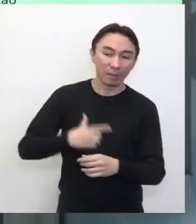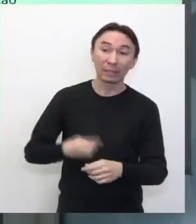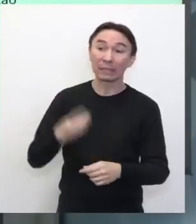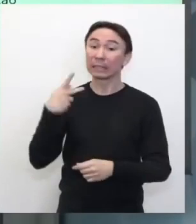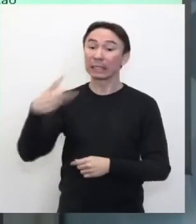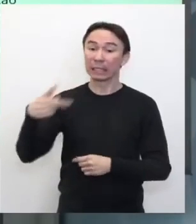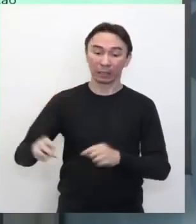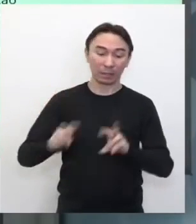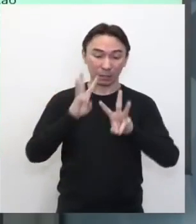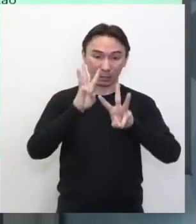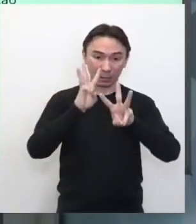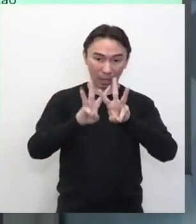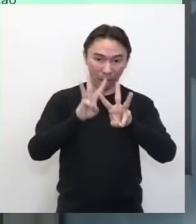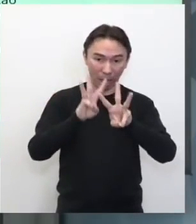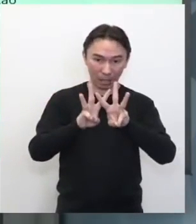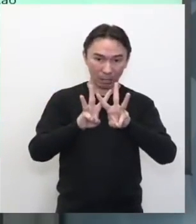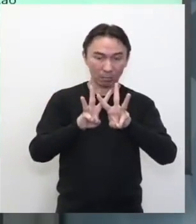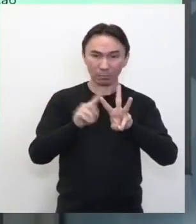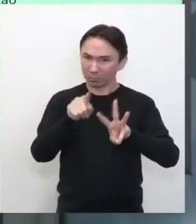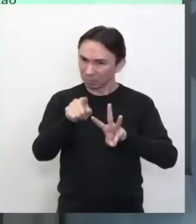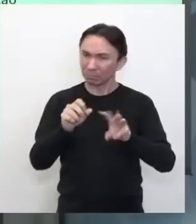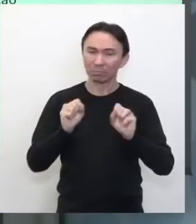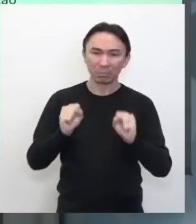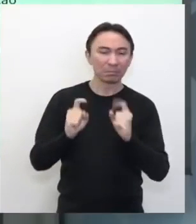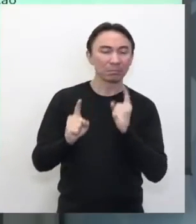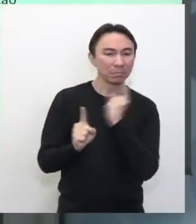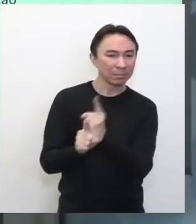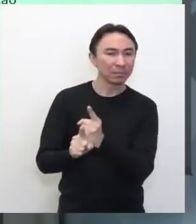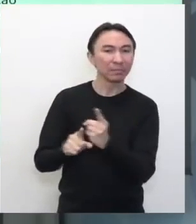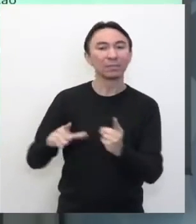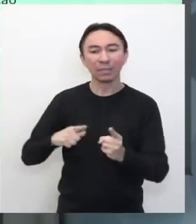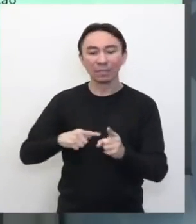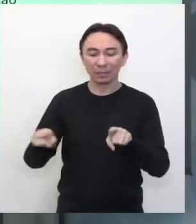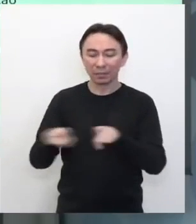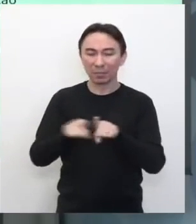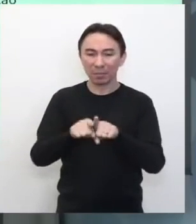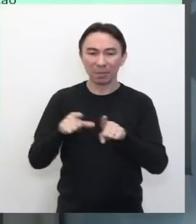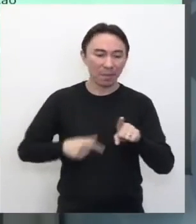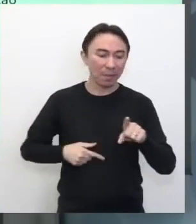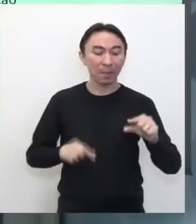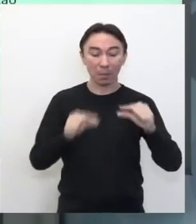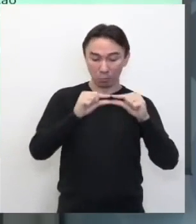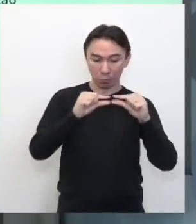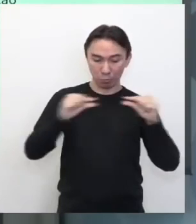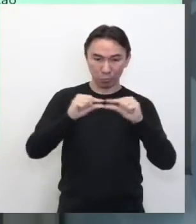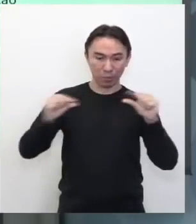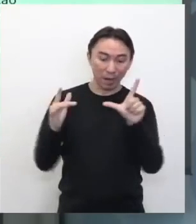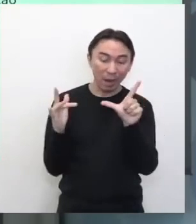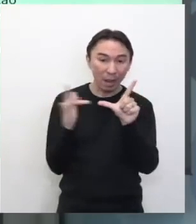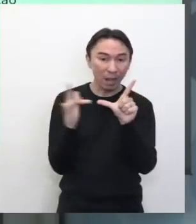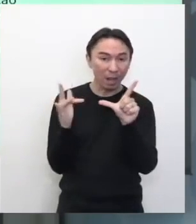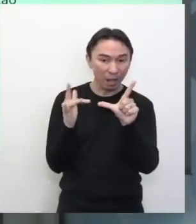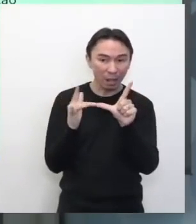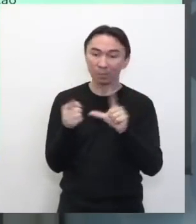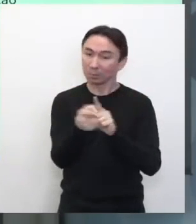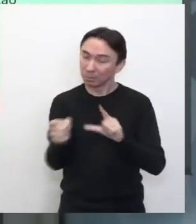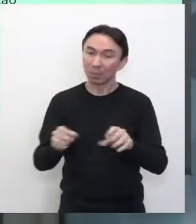podem encontrar. Quando eu terminar a construção aqui, tem um QR Code que vocês podem acessar. Tem todas as orientações de como